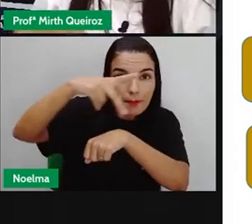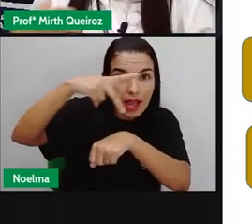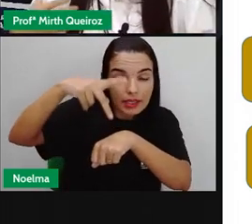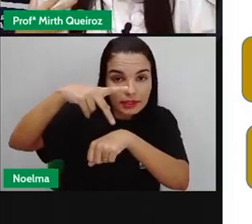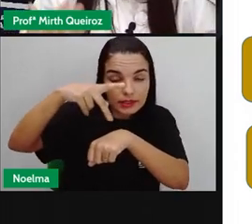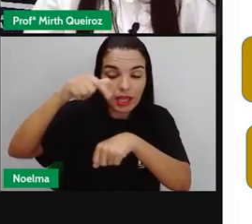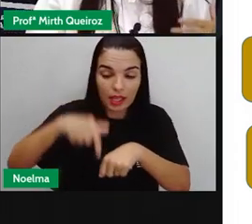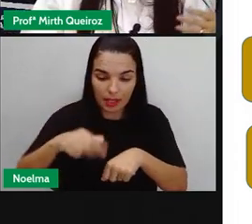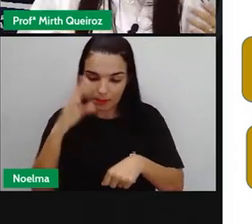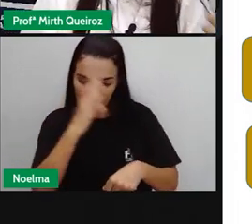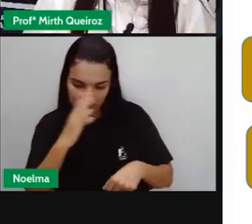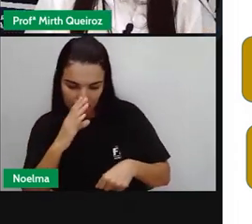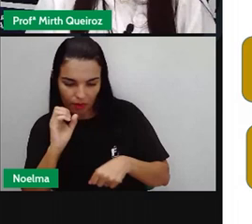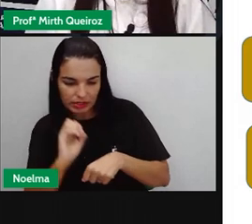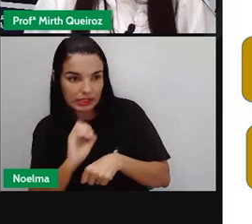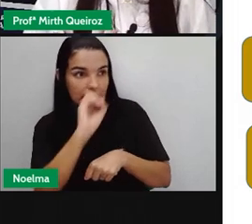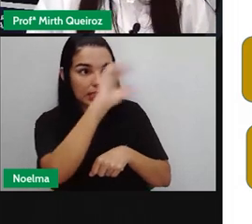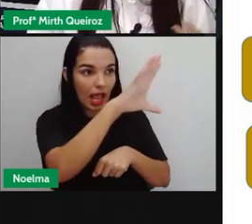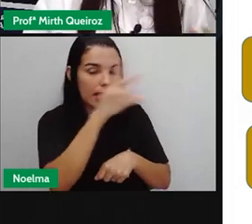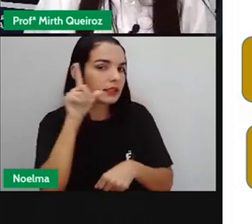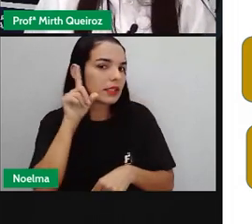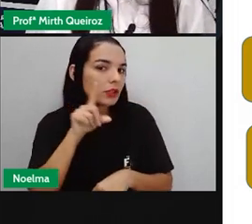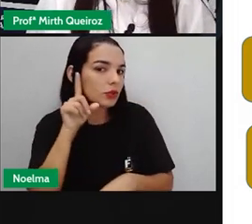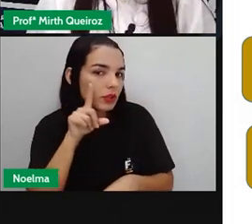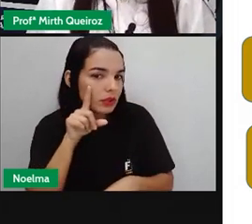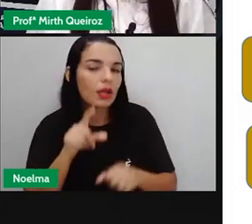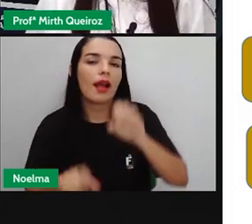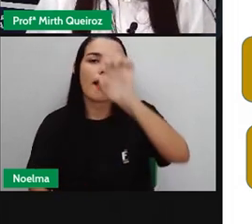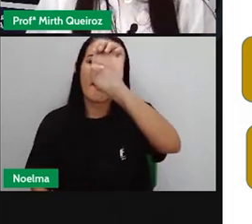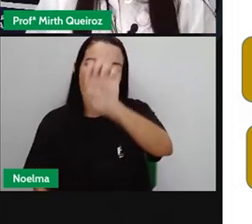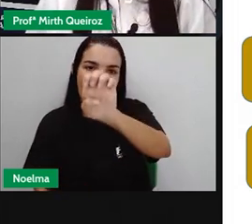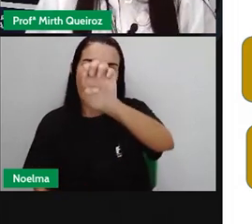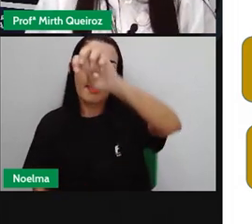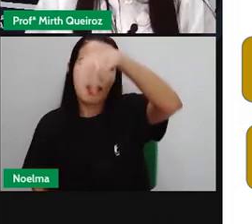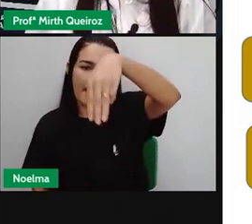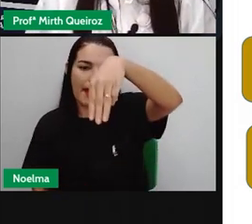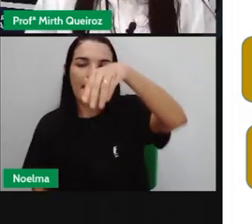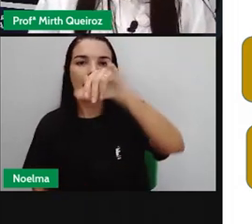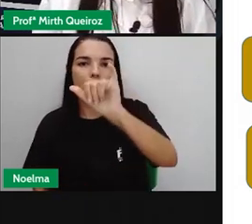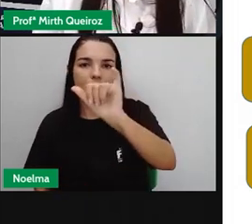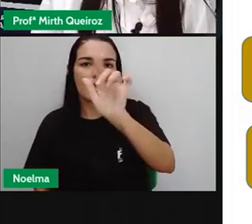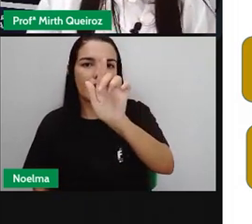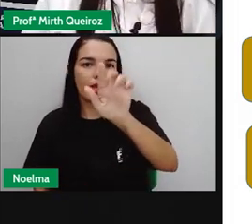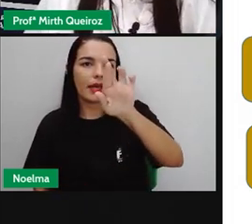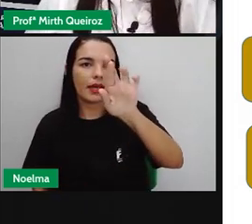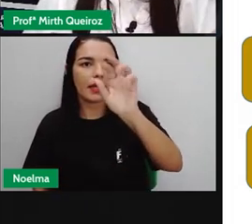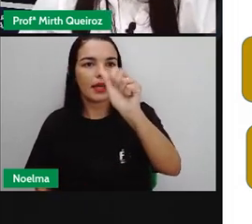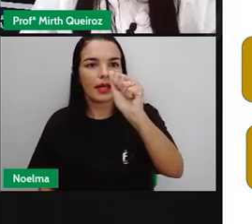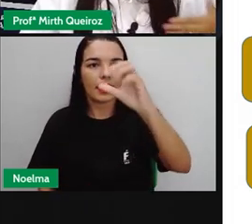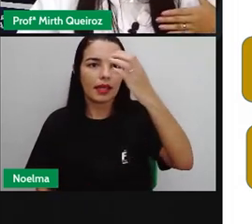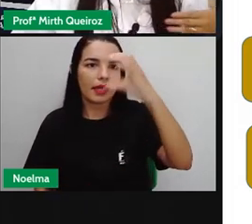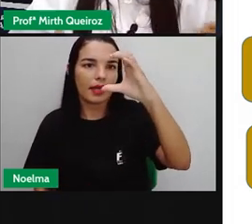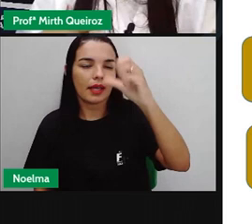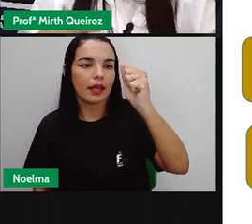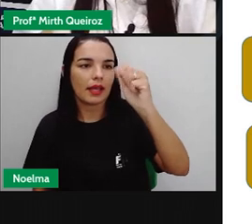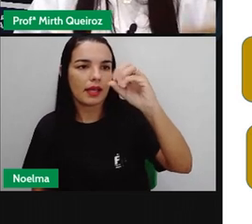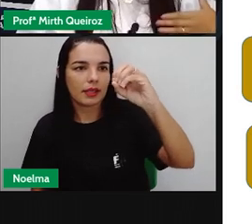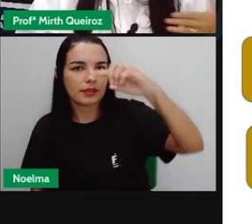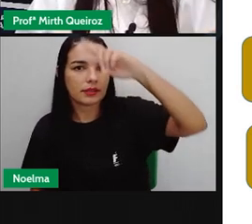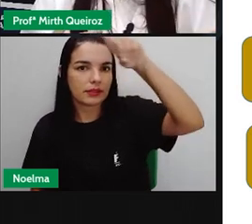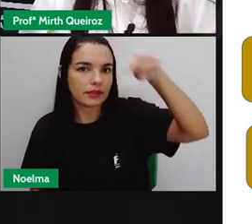quando as pessoas ficam saindo de seus países de origem ou de sua região, é chamado de imigração. Imigração, o movimento